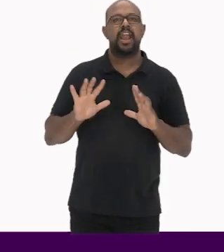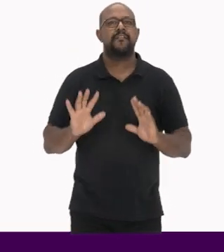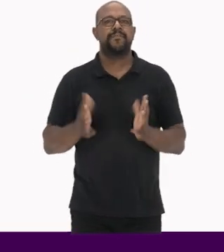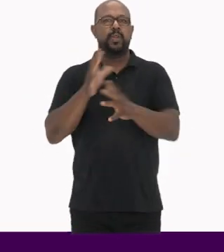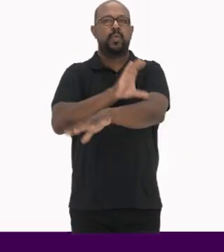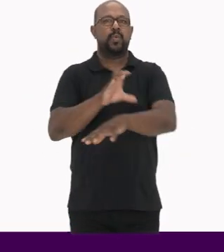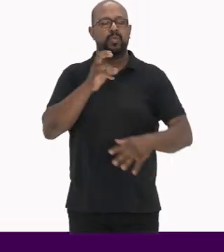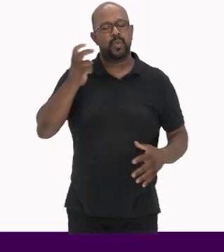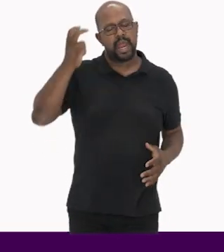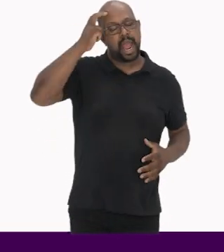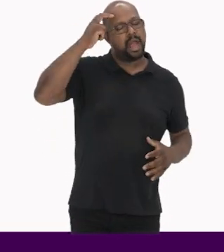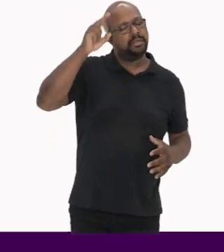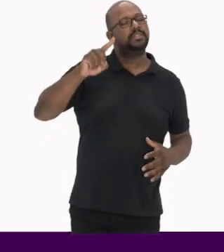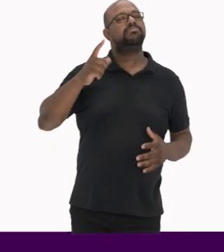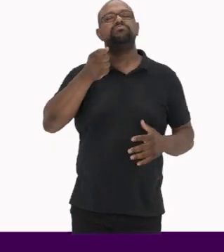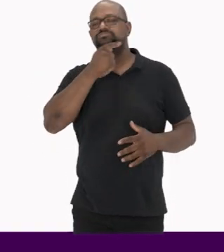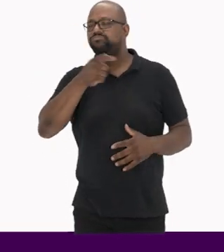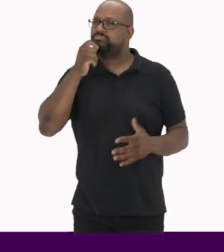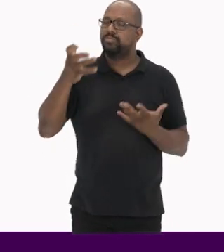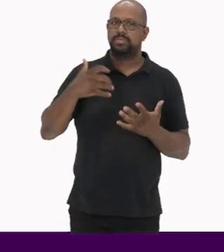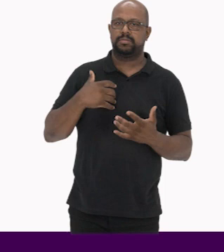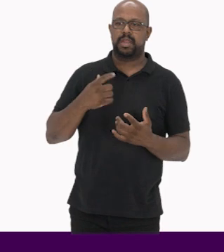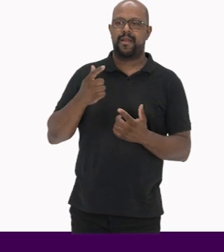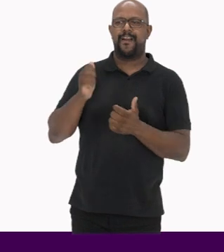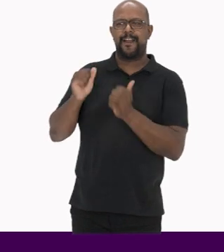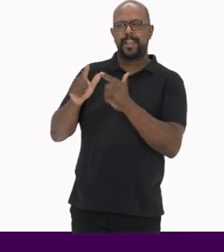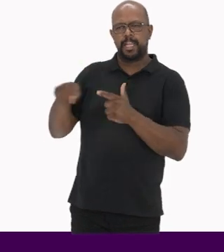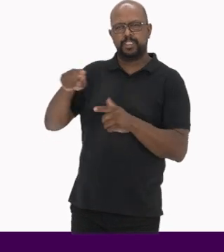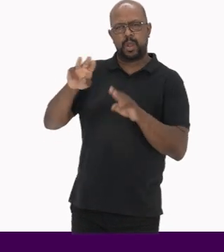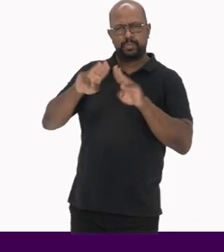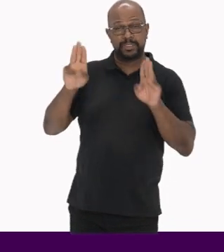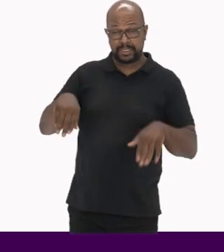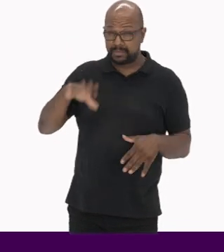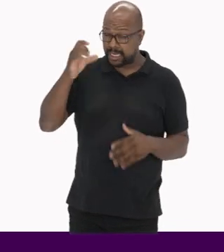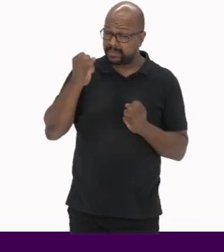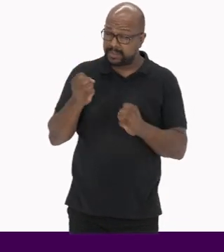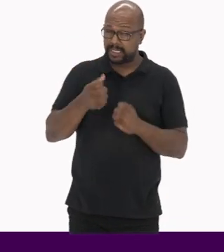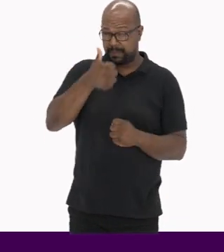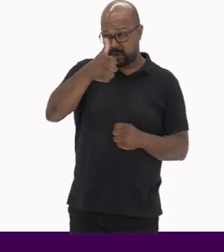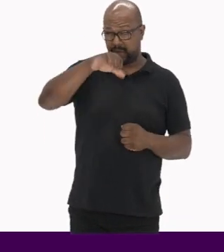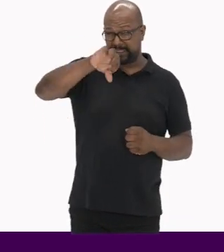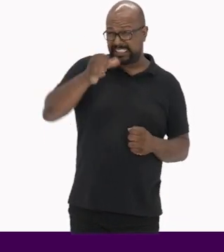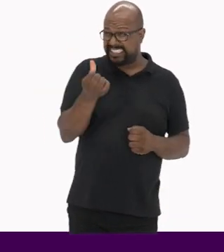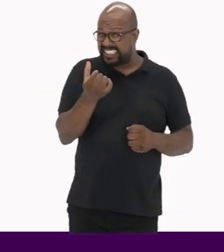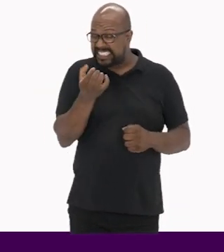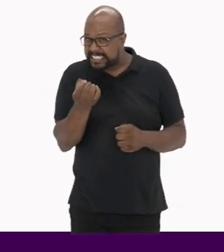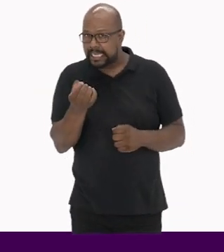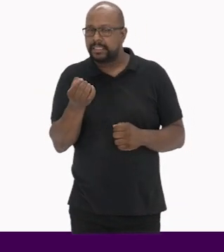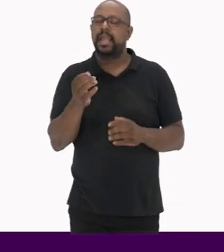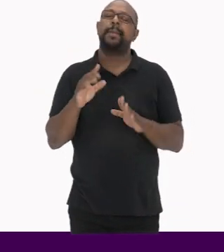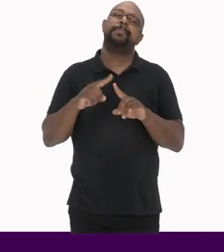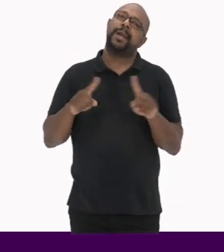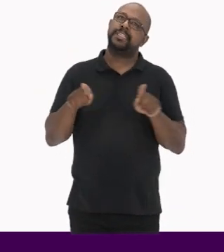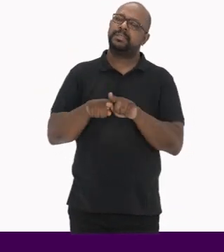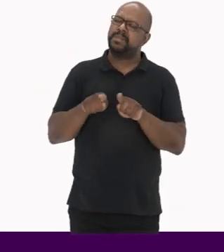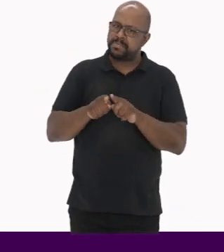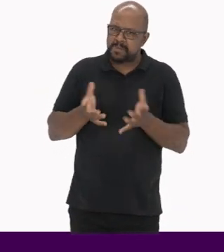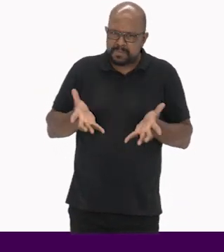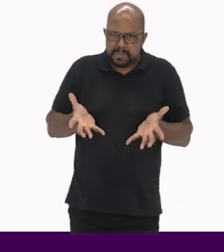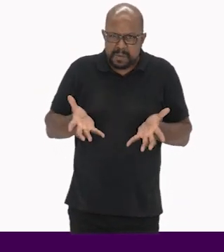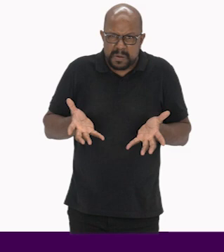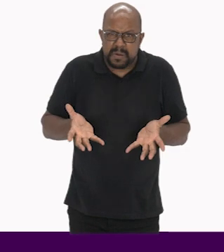culturais e de entretenimento As críticas aos museus tornaram-se mais acirradas na década de 1960 Mas também